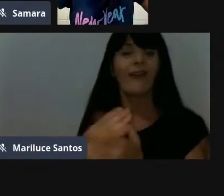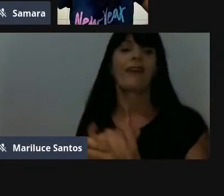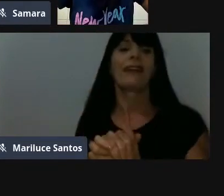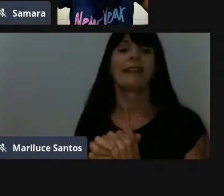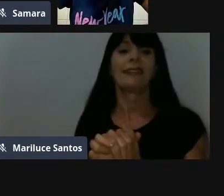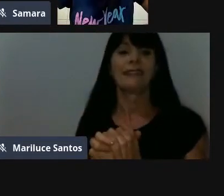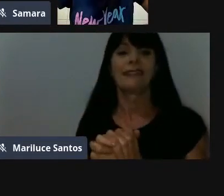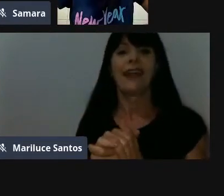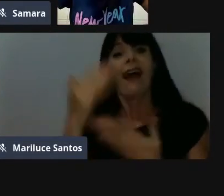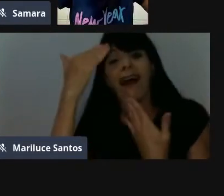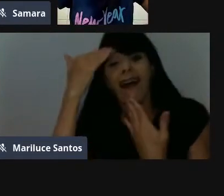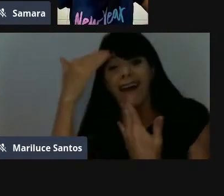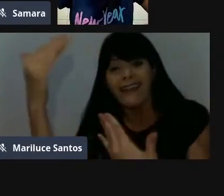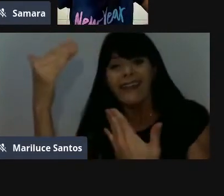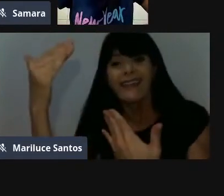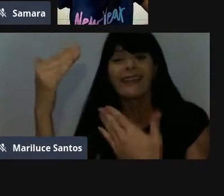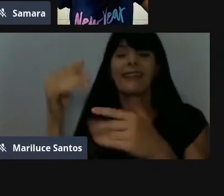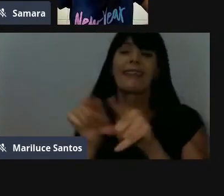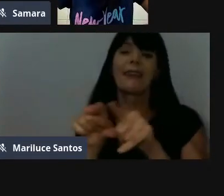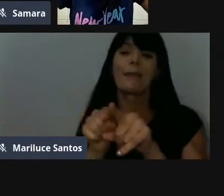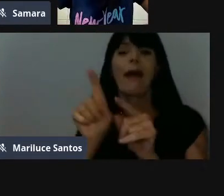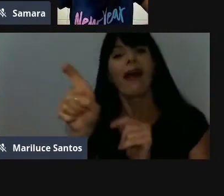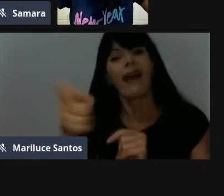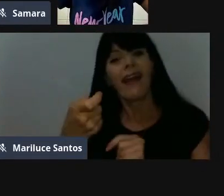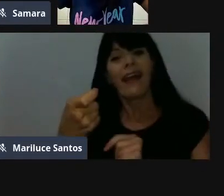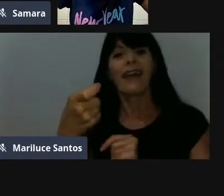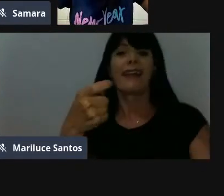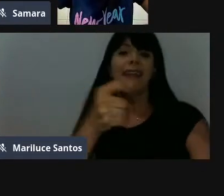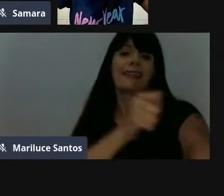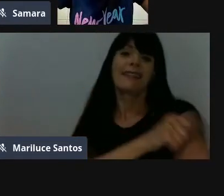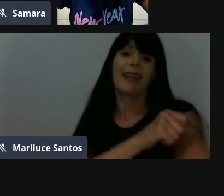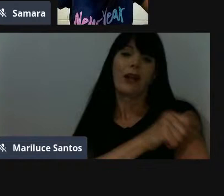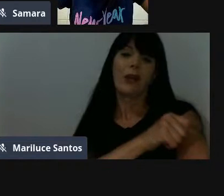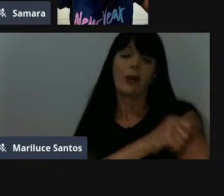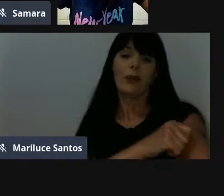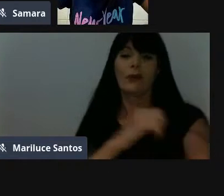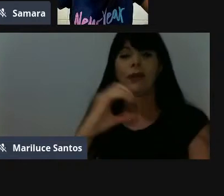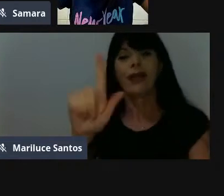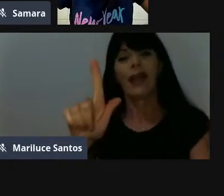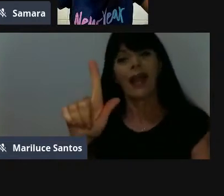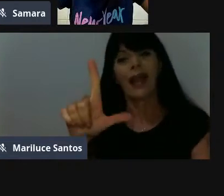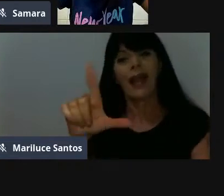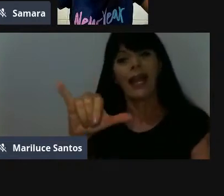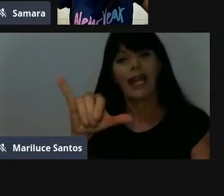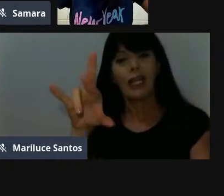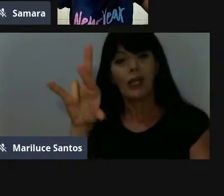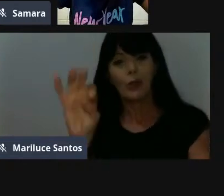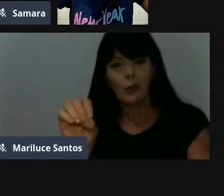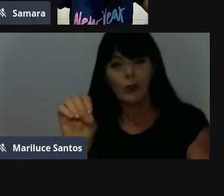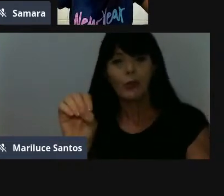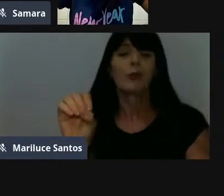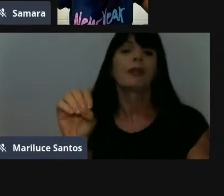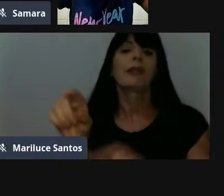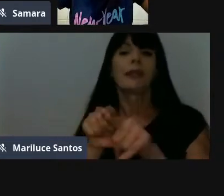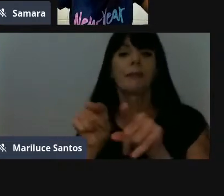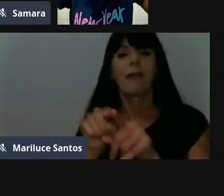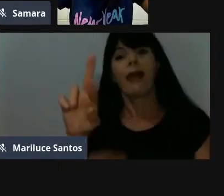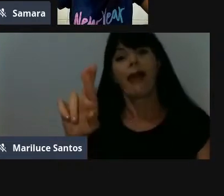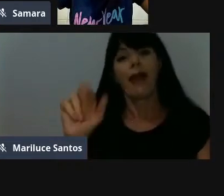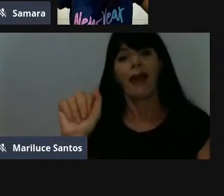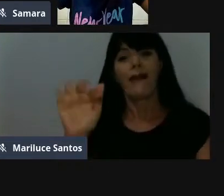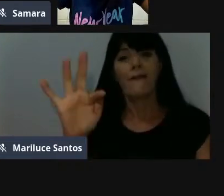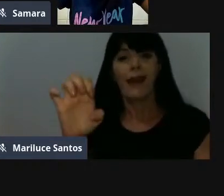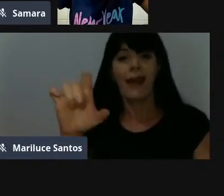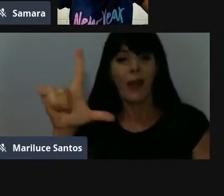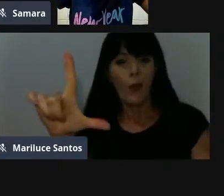E agradeço também aos ex-alunos, o Gleiton Luiz Pereira e o Rafael Júnior Souza, que